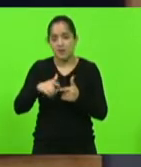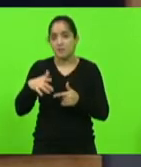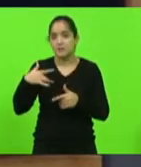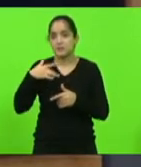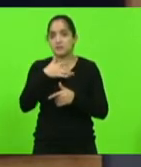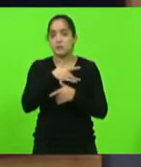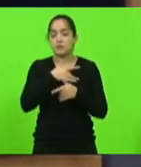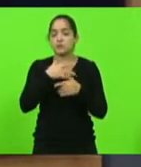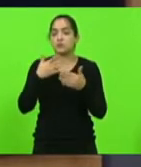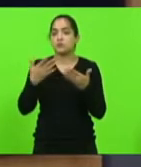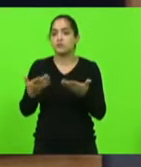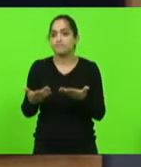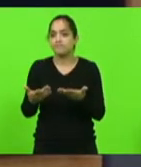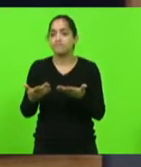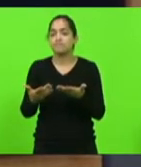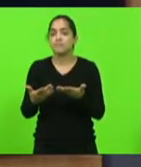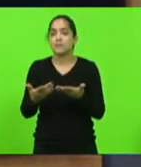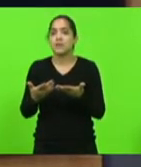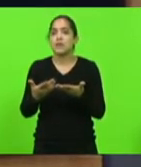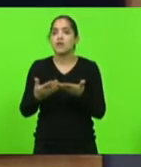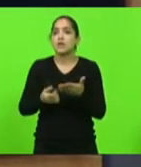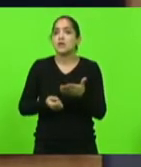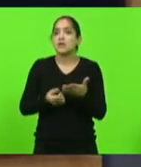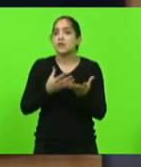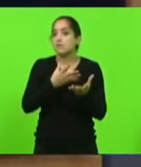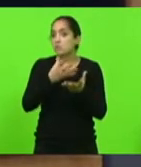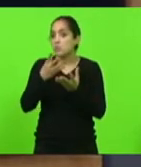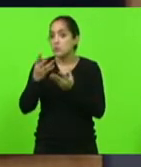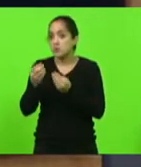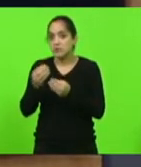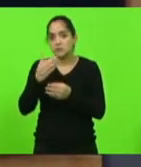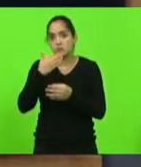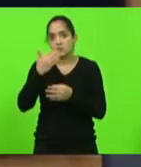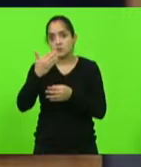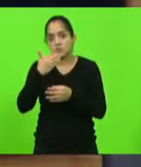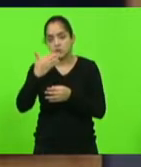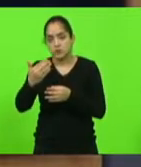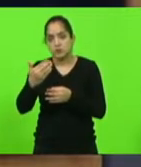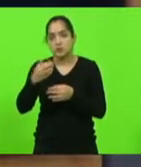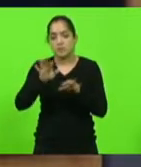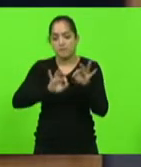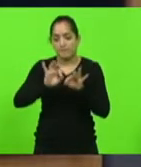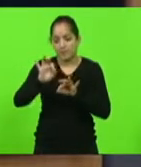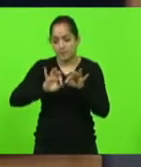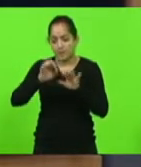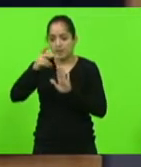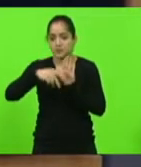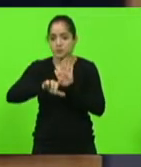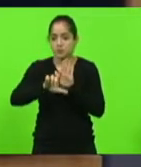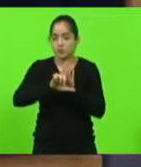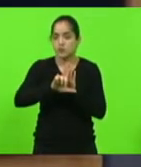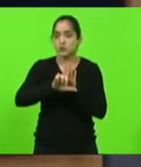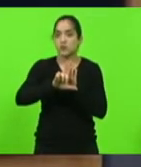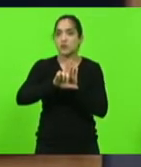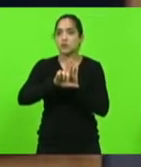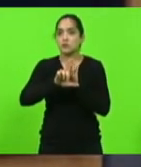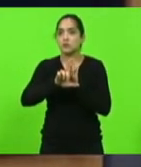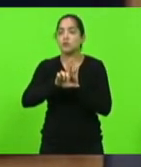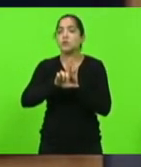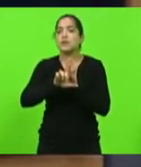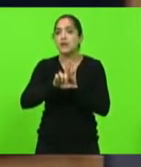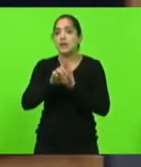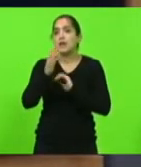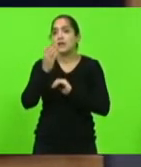E quando várias e várias pessoas impedem para que a faça um projeto para que ela possa ter um